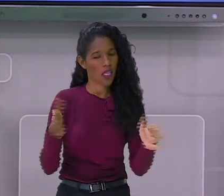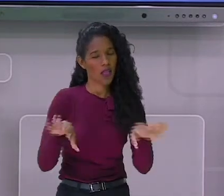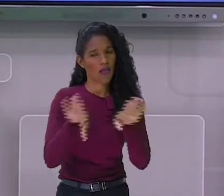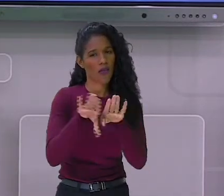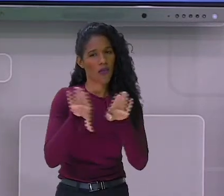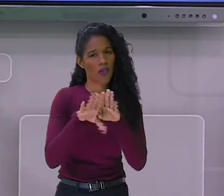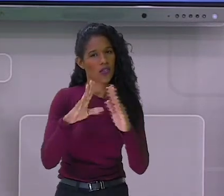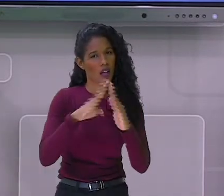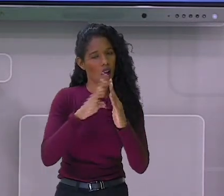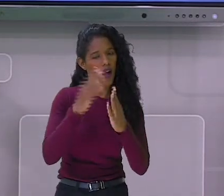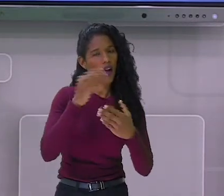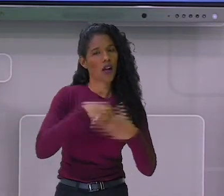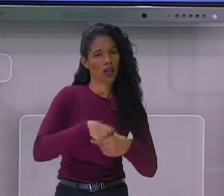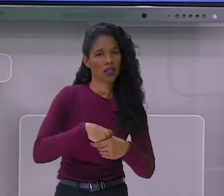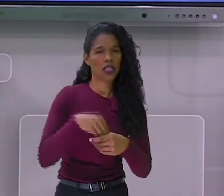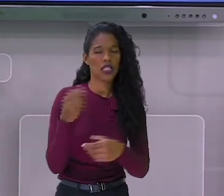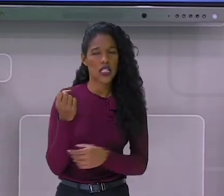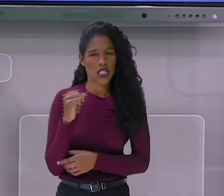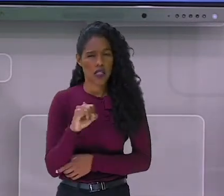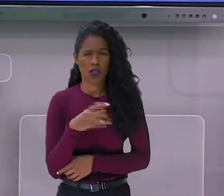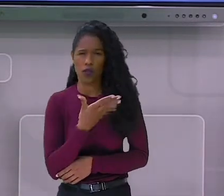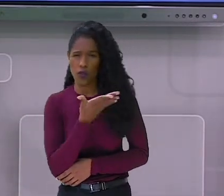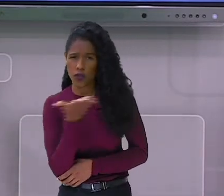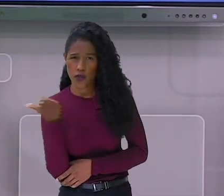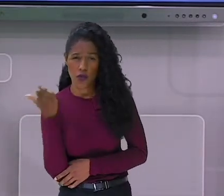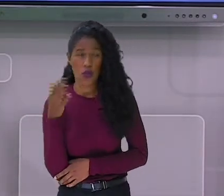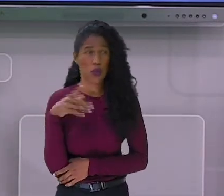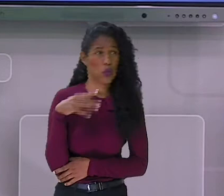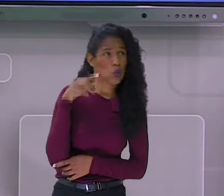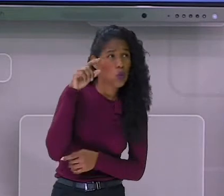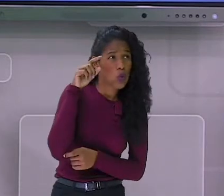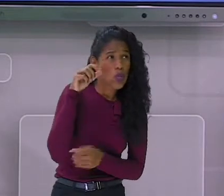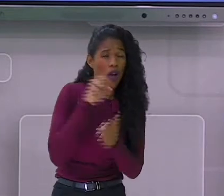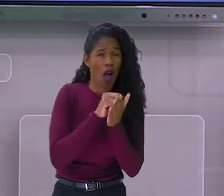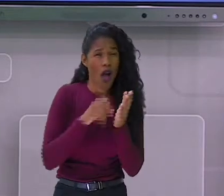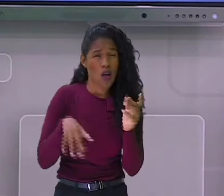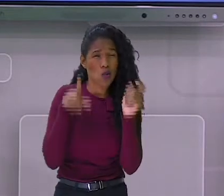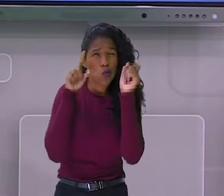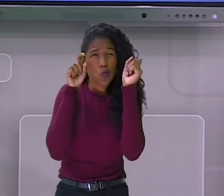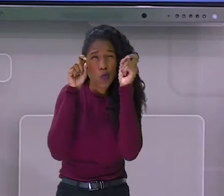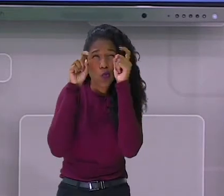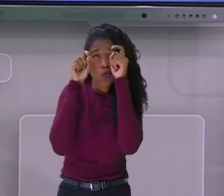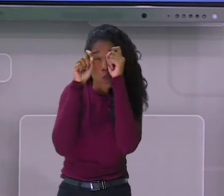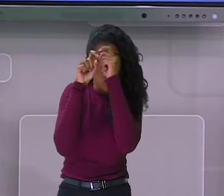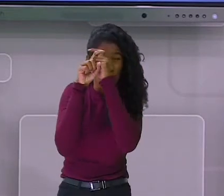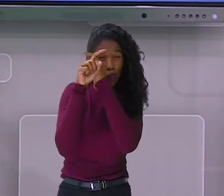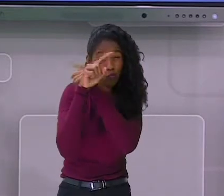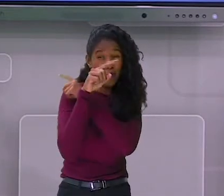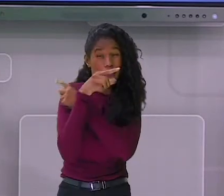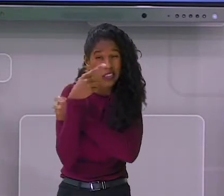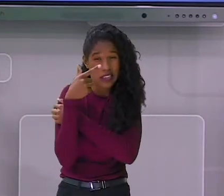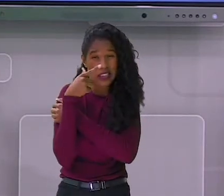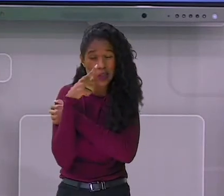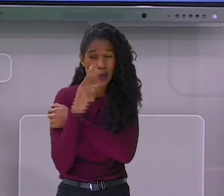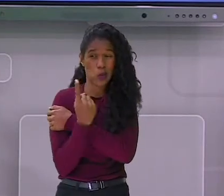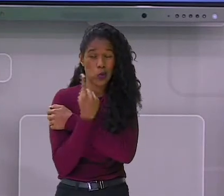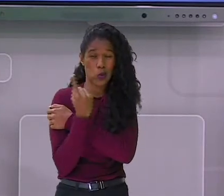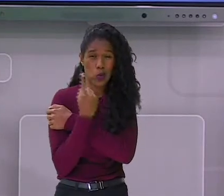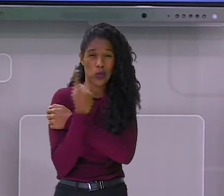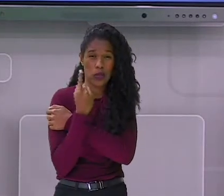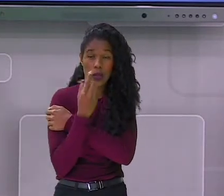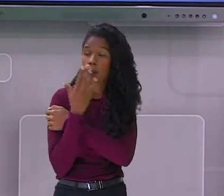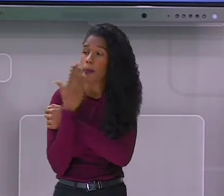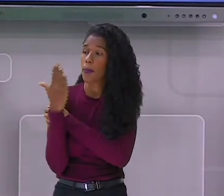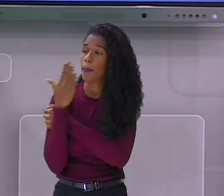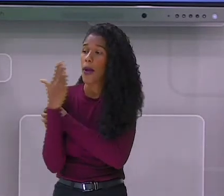em casa. Quando vocês tiverem dificuldade para fazer alguma atividade, vocês têm que pedir